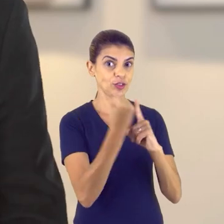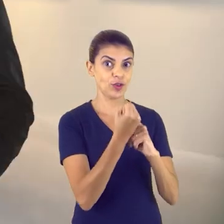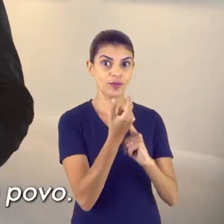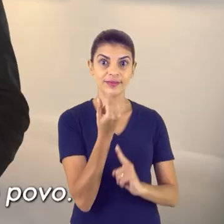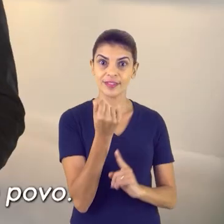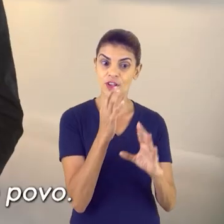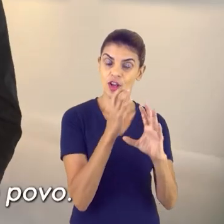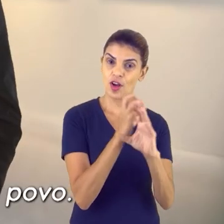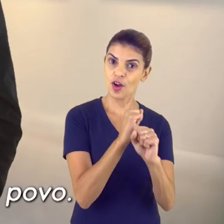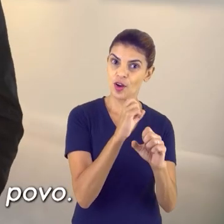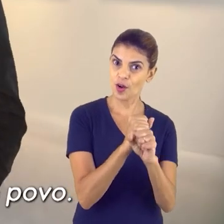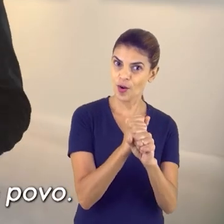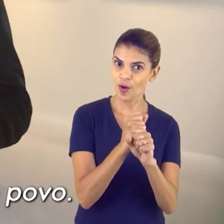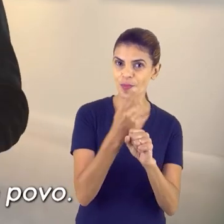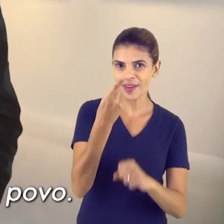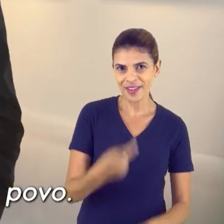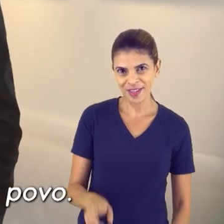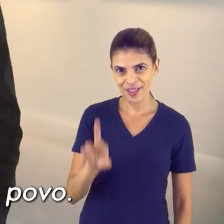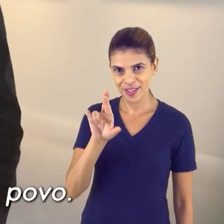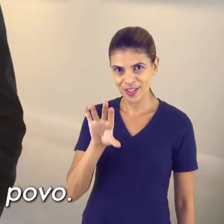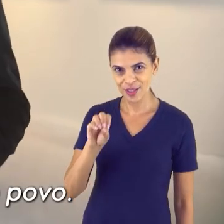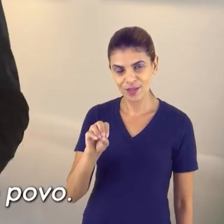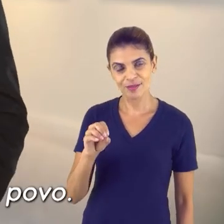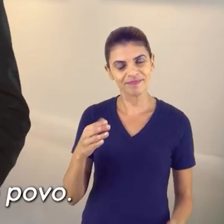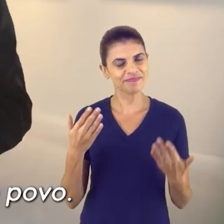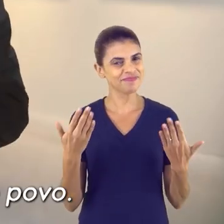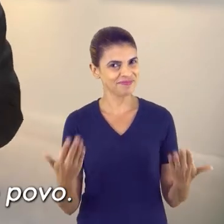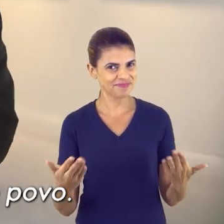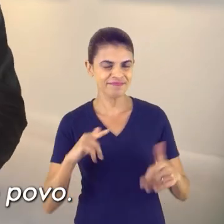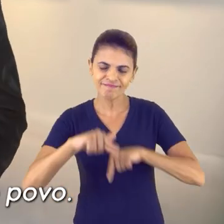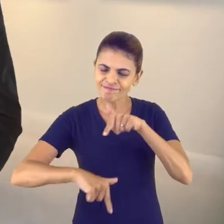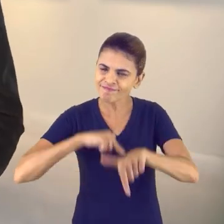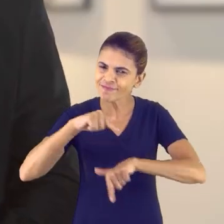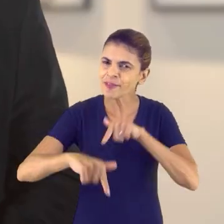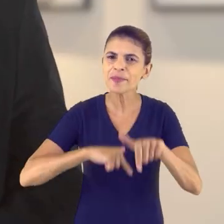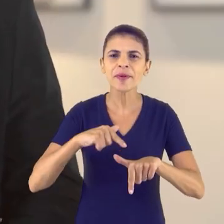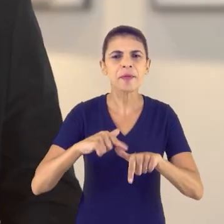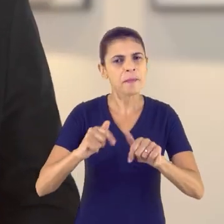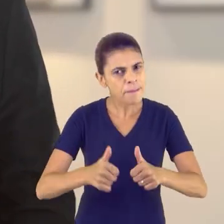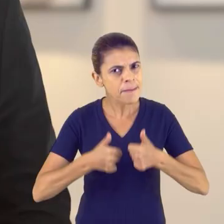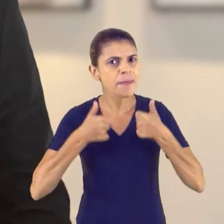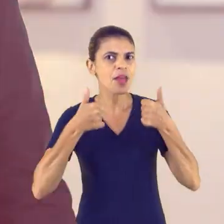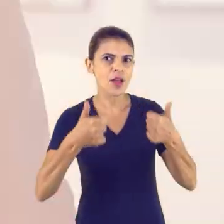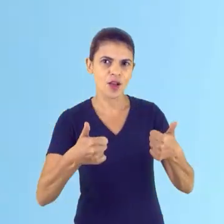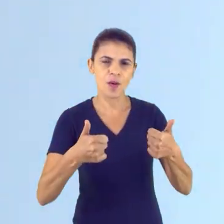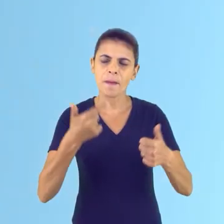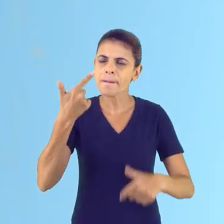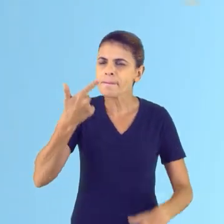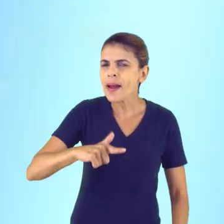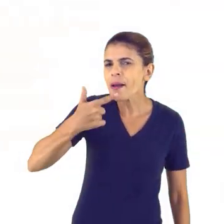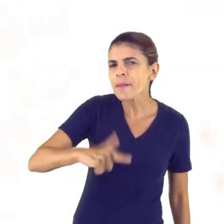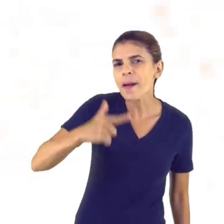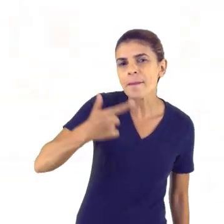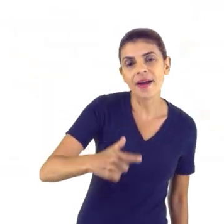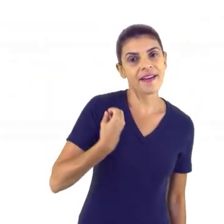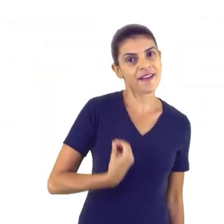PP, para melhorar cada vez mais a vida do nosso povo. Essa é a nossa história.